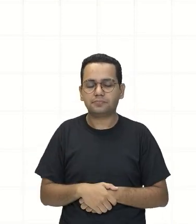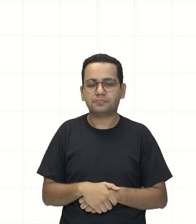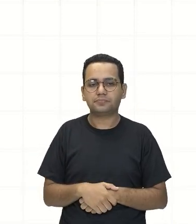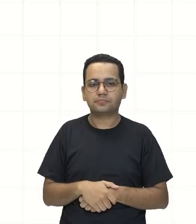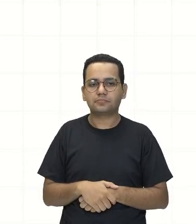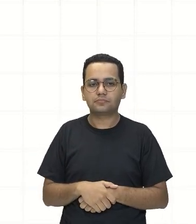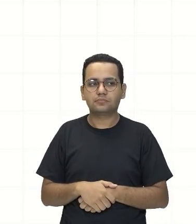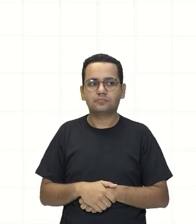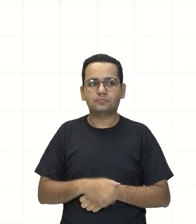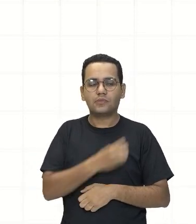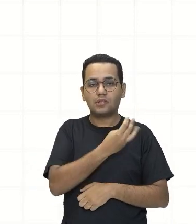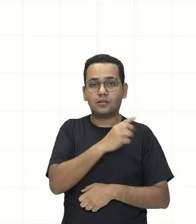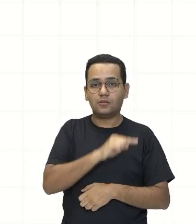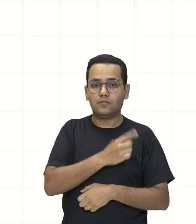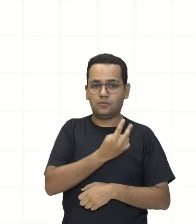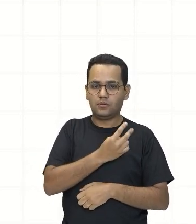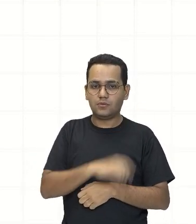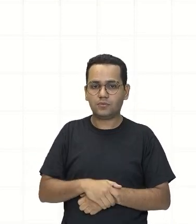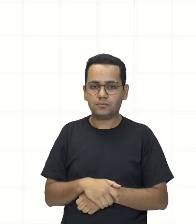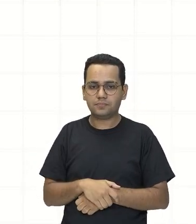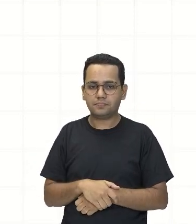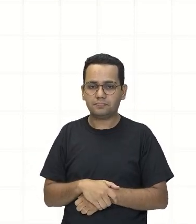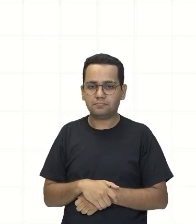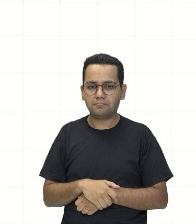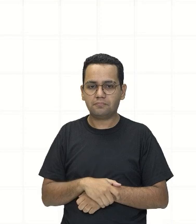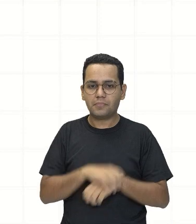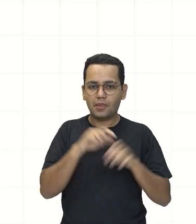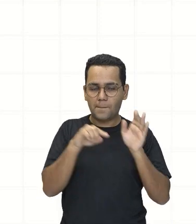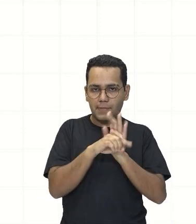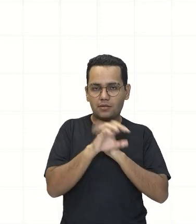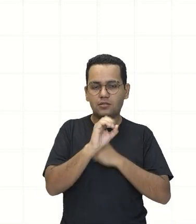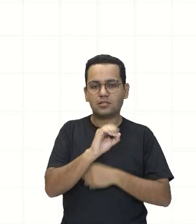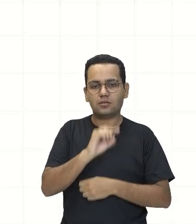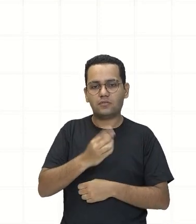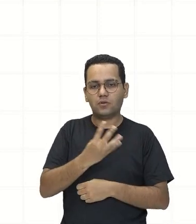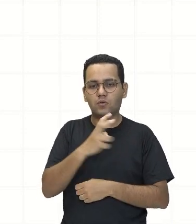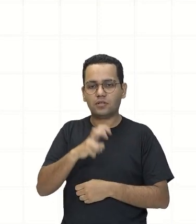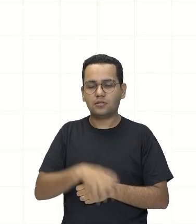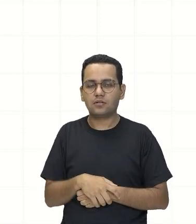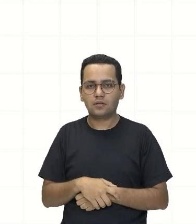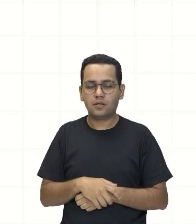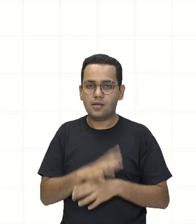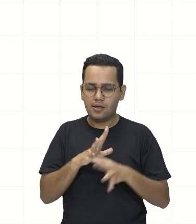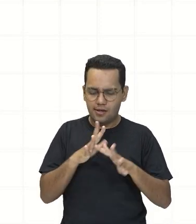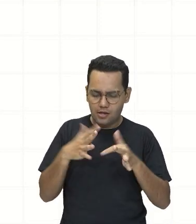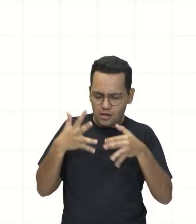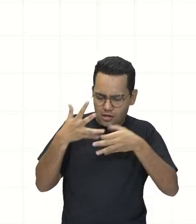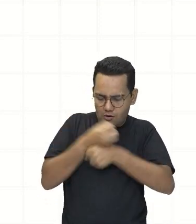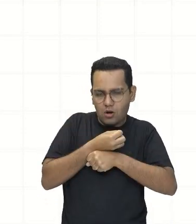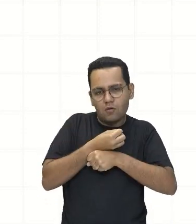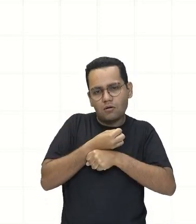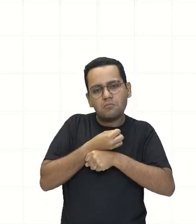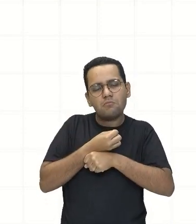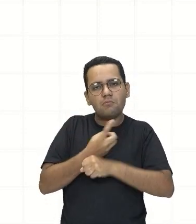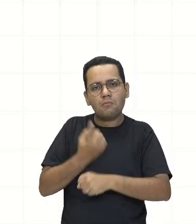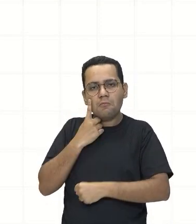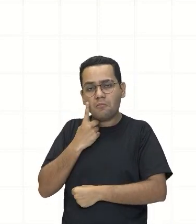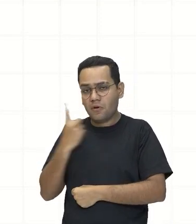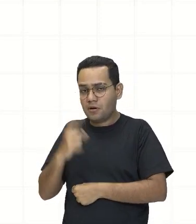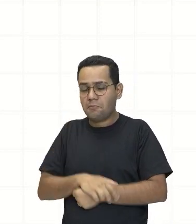3,2 Menos 0,45 Então fazendo essa continha aí